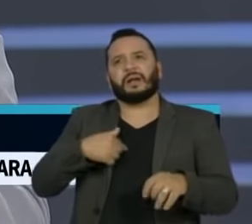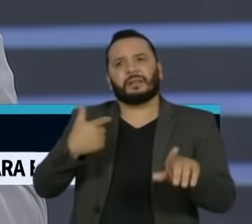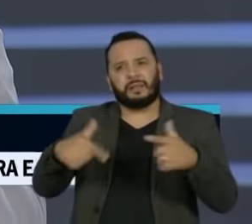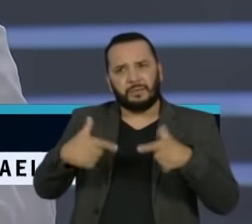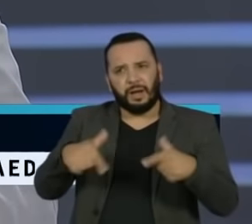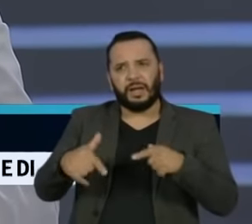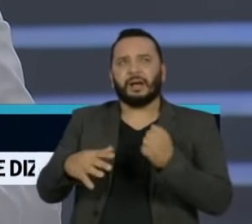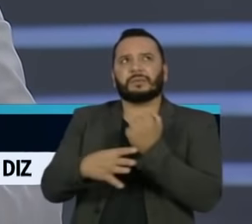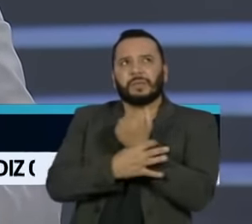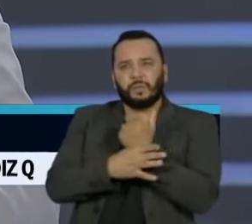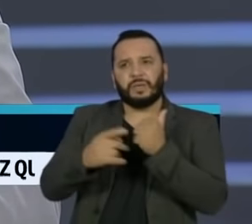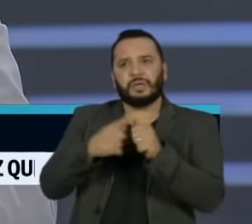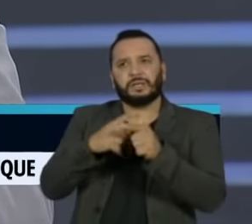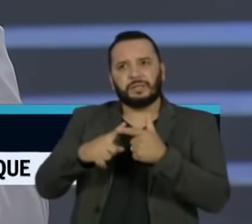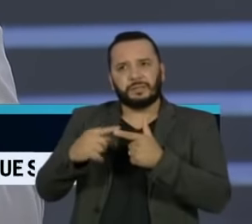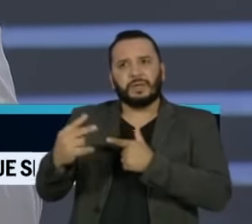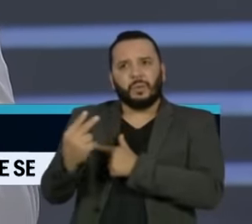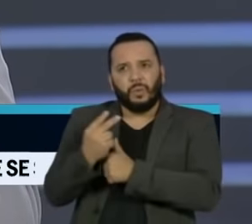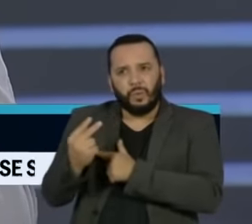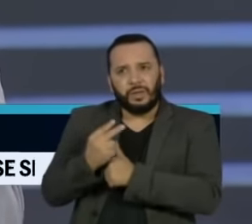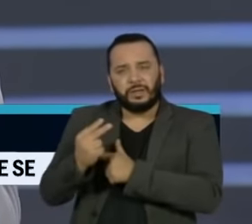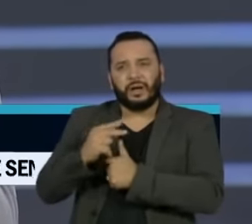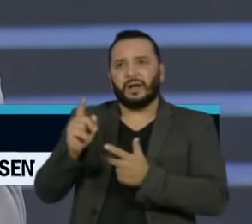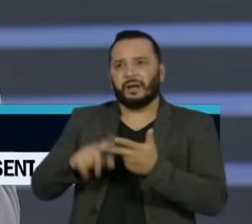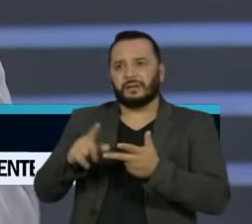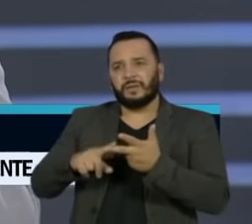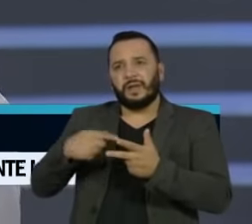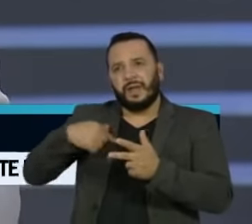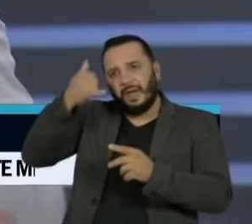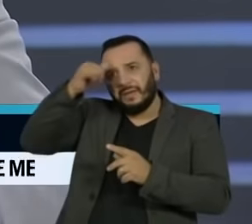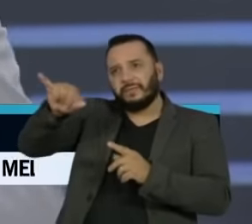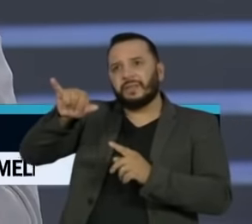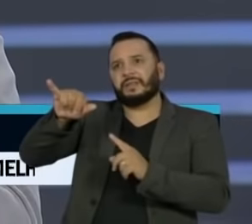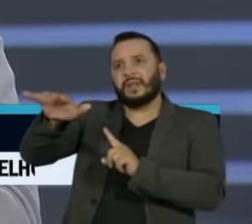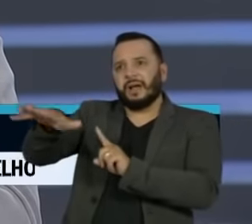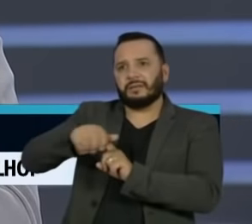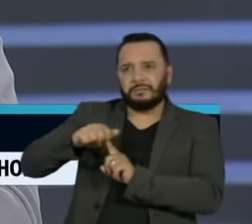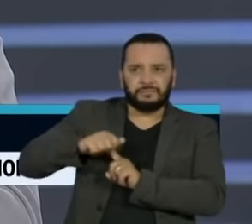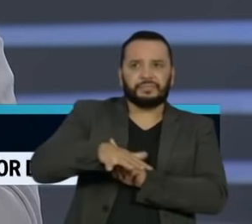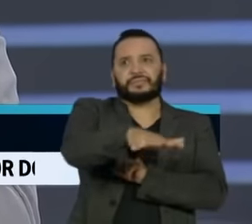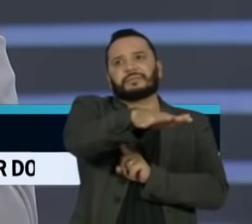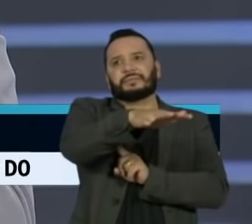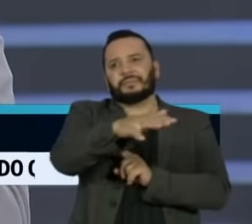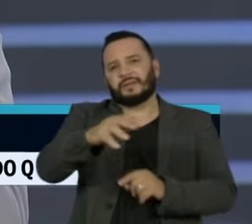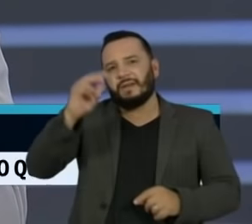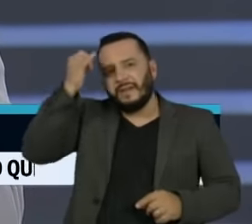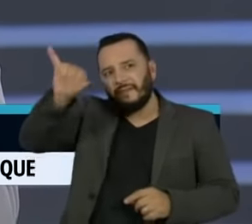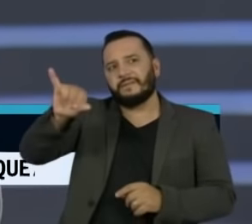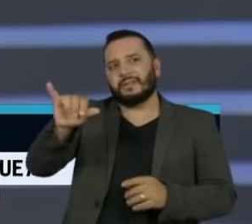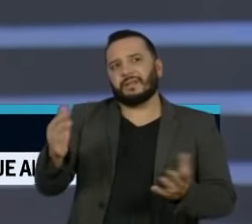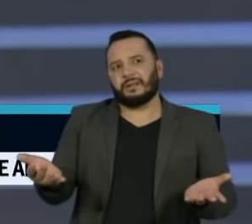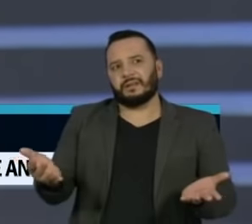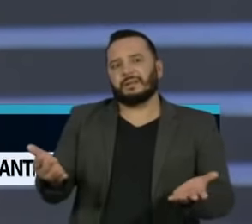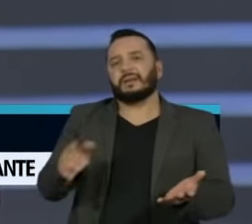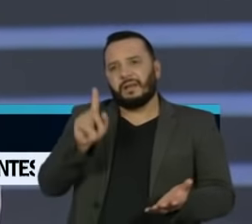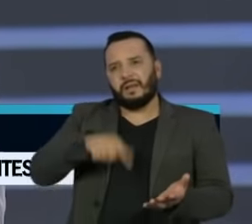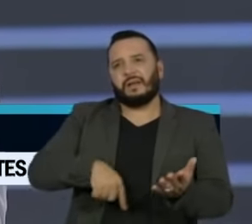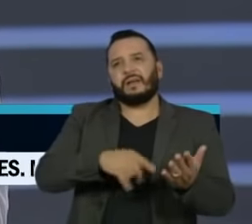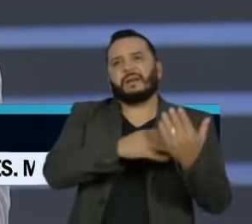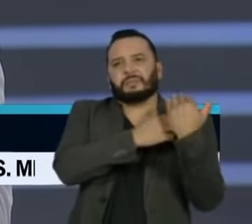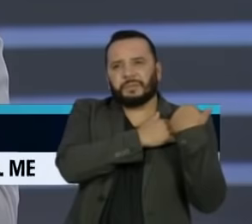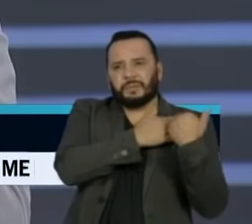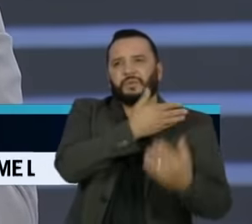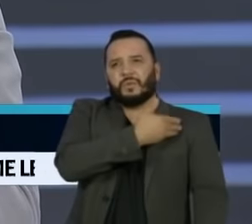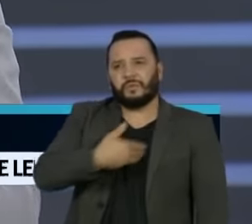precaução e de uma forma que não exponha em risco todo o seu entorno. Então, eu acho que é um papel dos